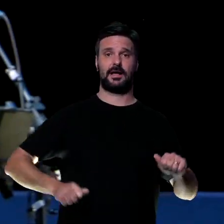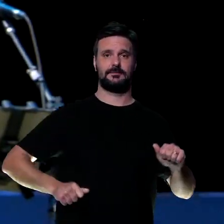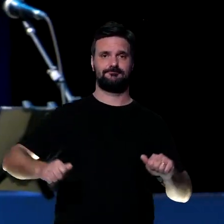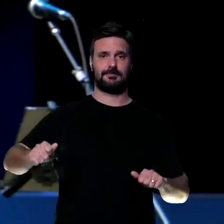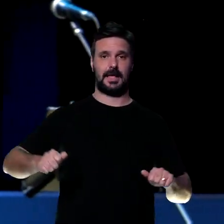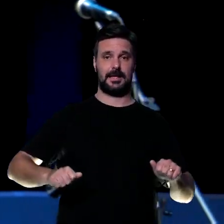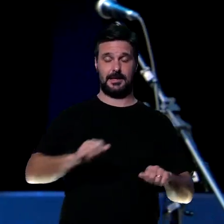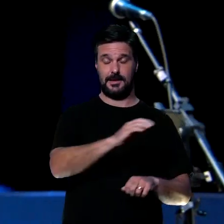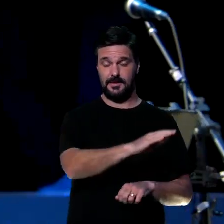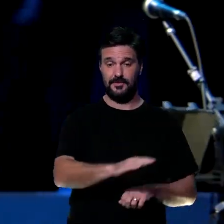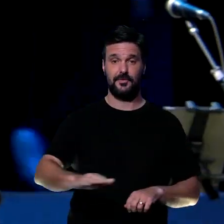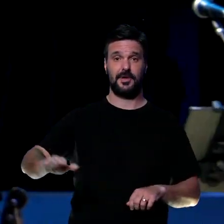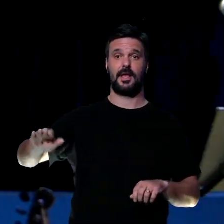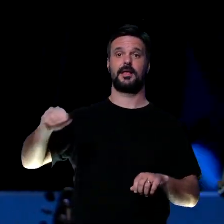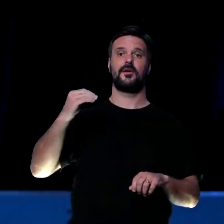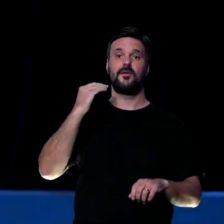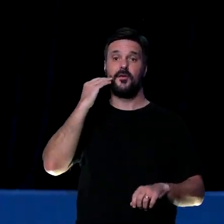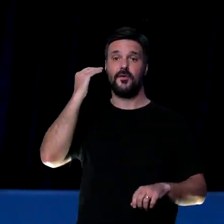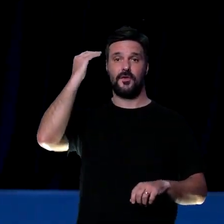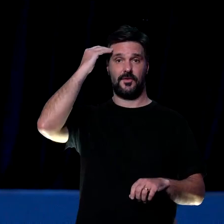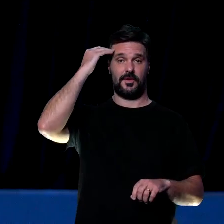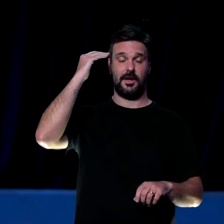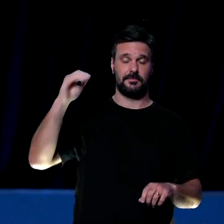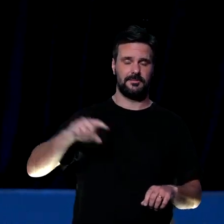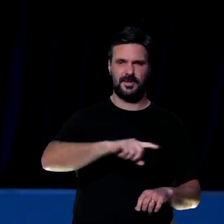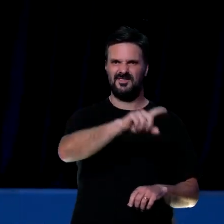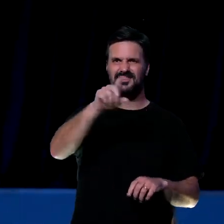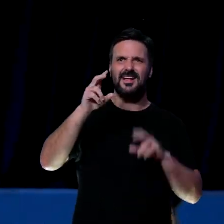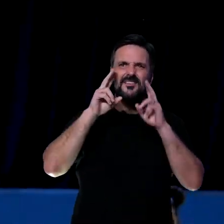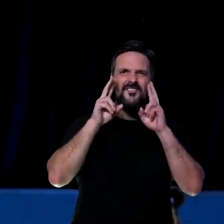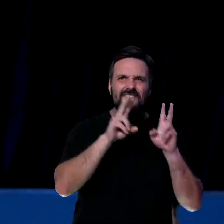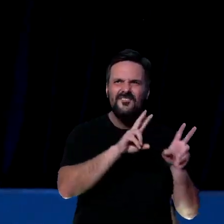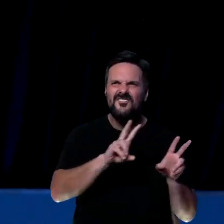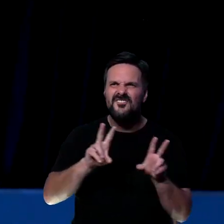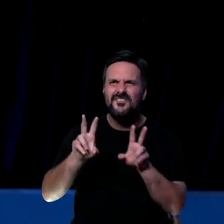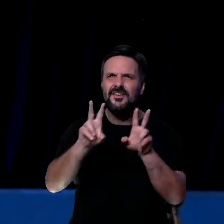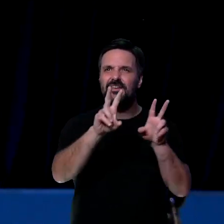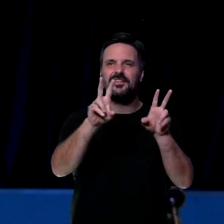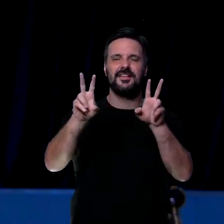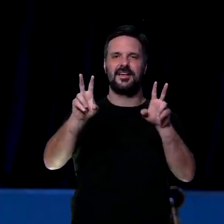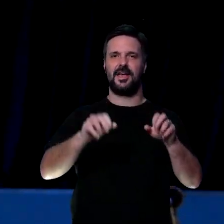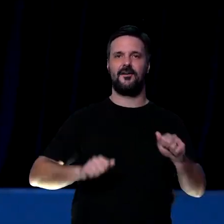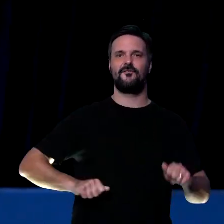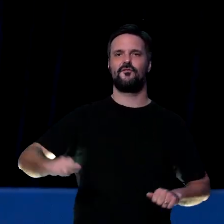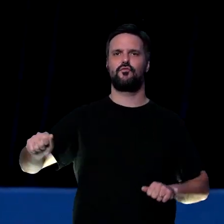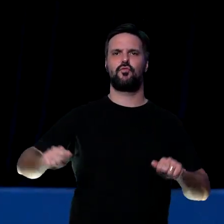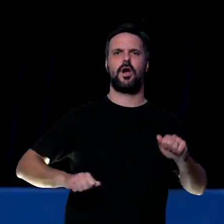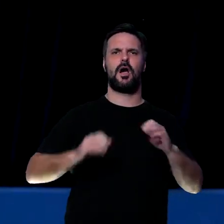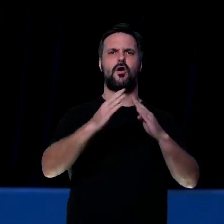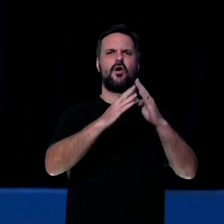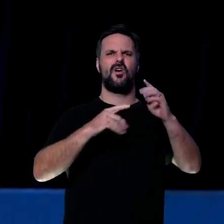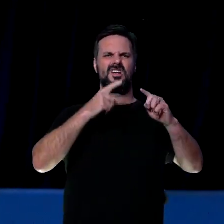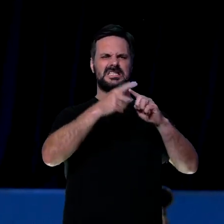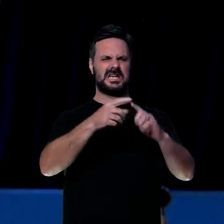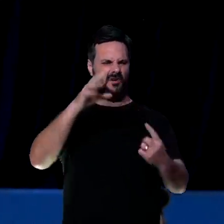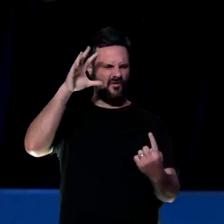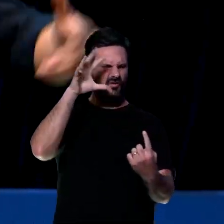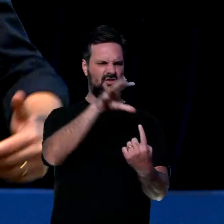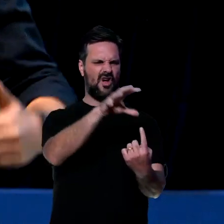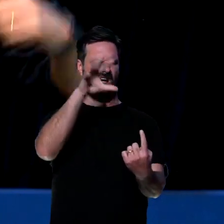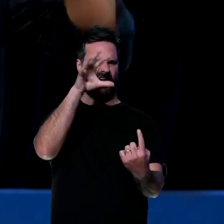crianças e com os pré-adolescentes aqui da igreja. E eu fiquei olhando pra aquela igreja ali, retratada no livro de Atos, enfrentando opressão,